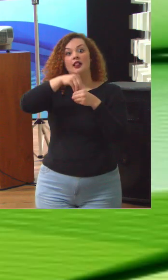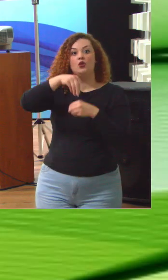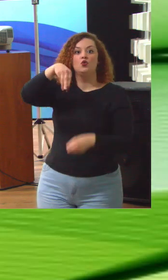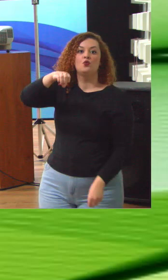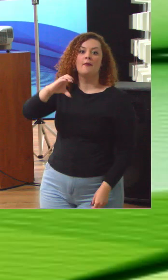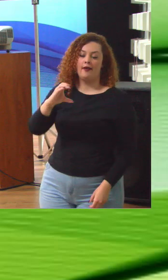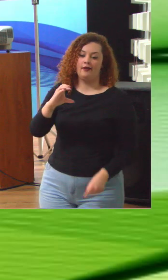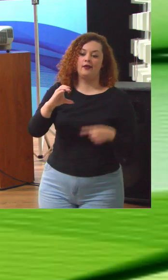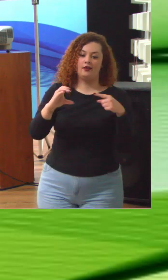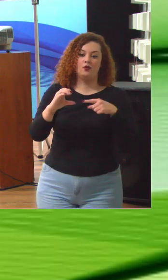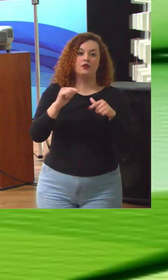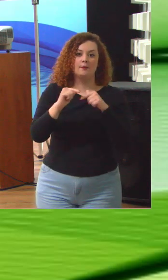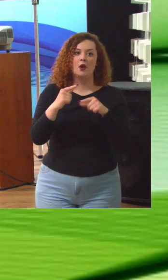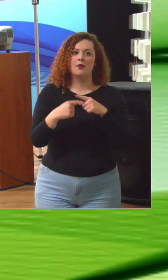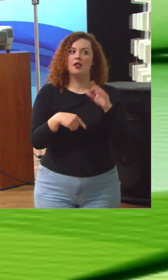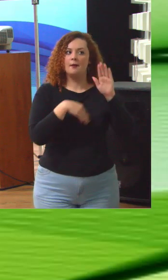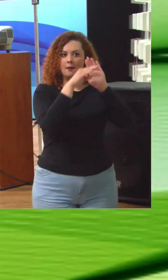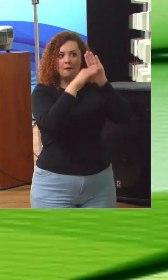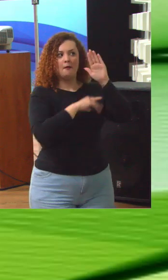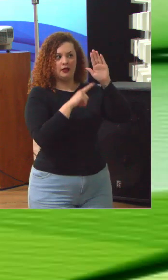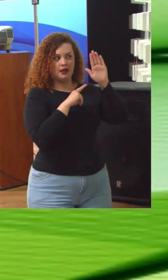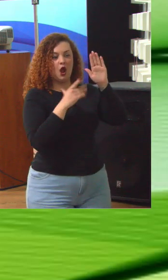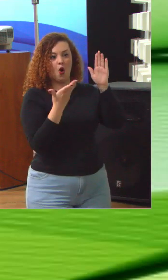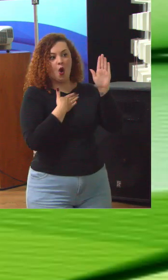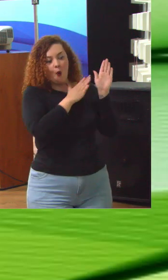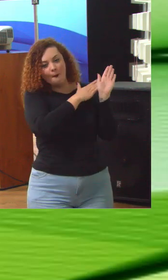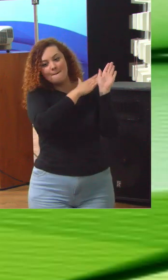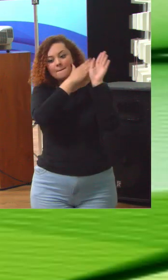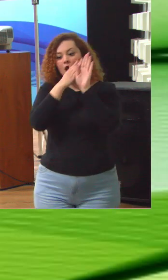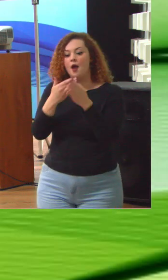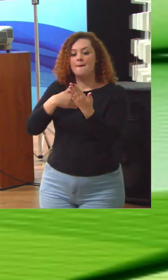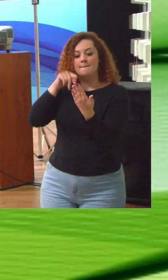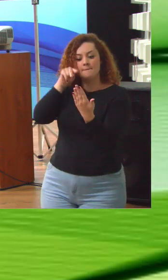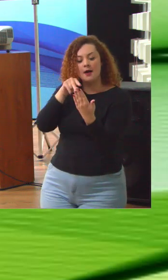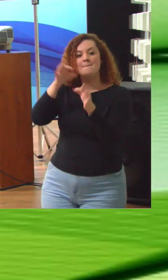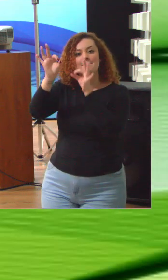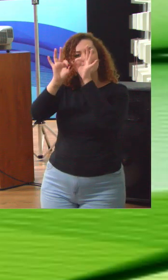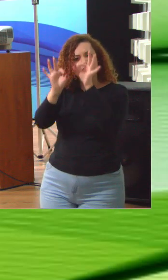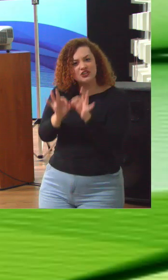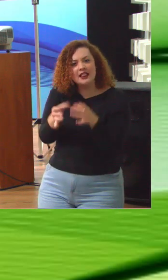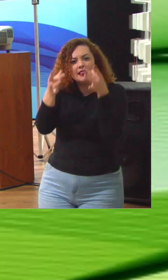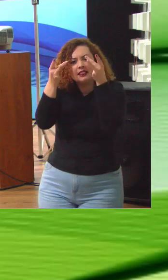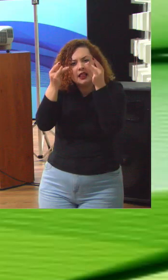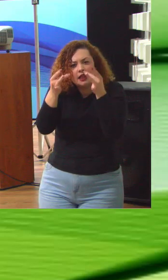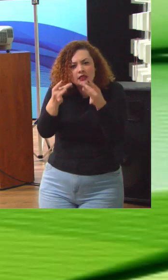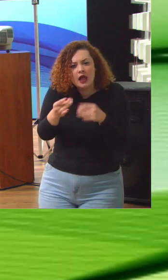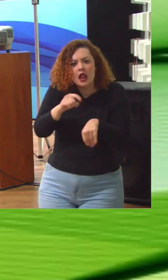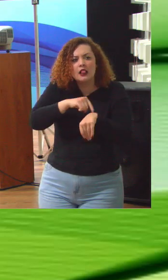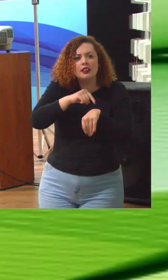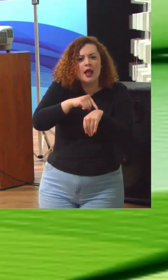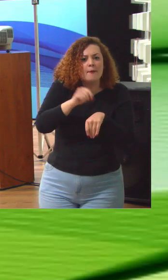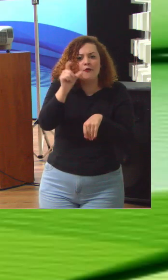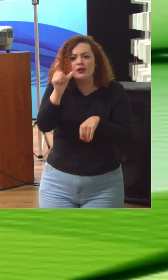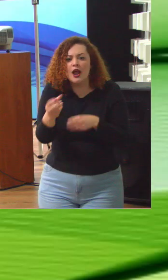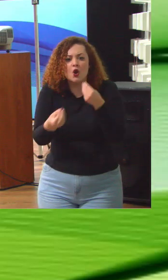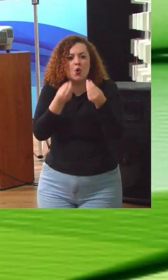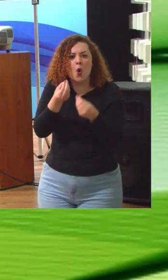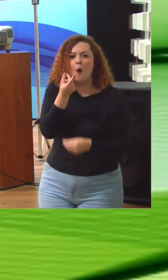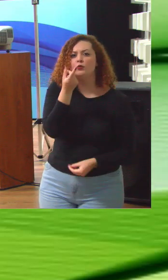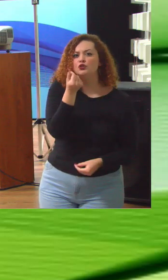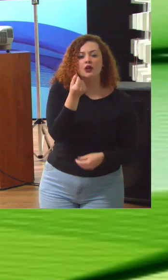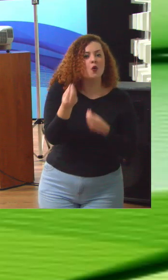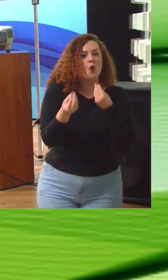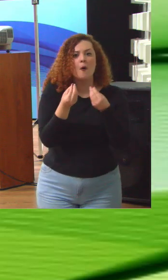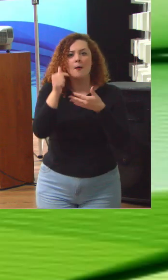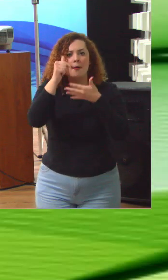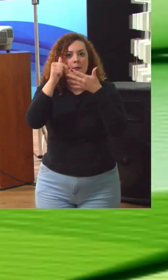receberam as diretrizes agora nós vamos planejar no detalhe prometendo as ações o tempo o quem o como quanto vai custar e assim